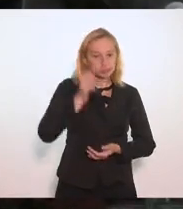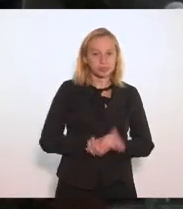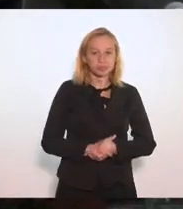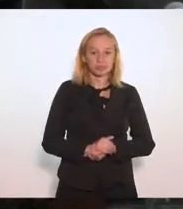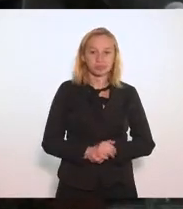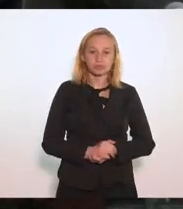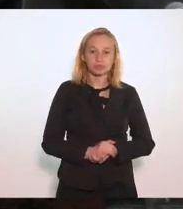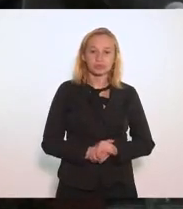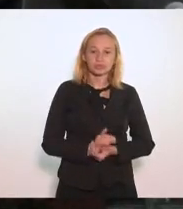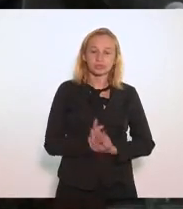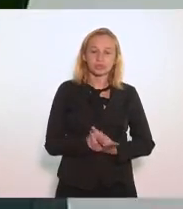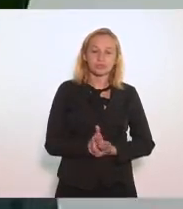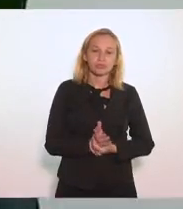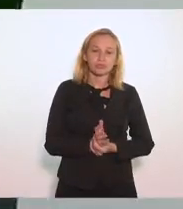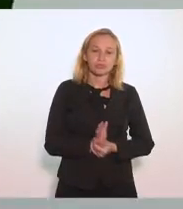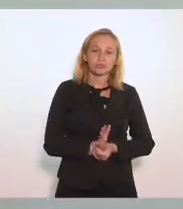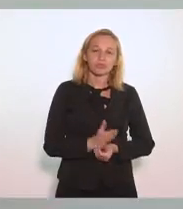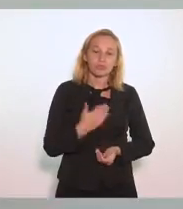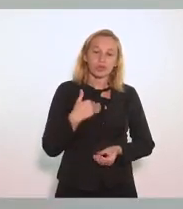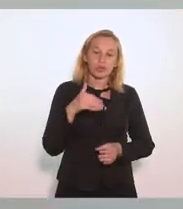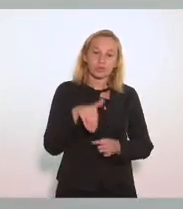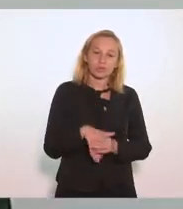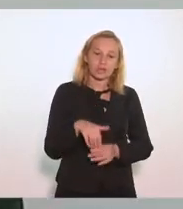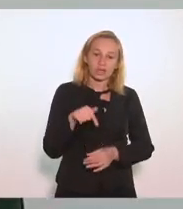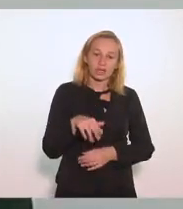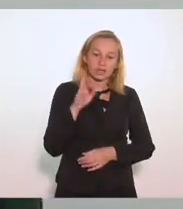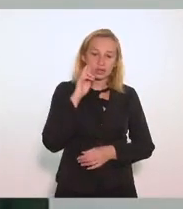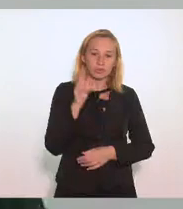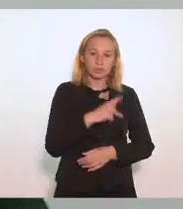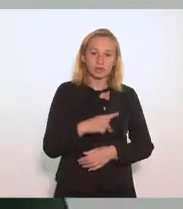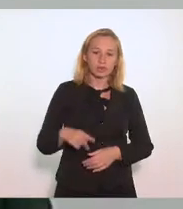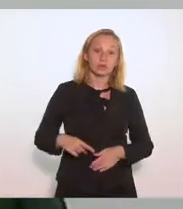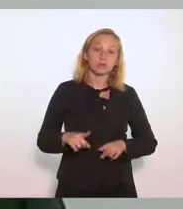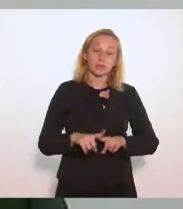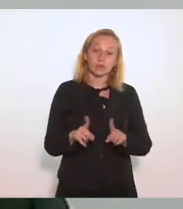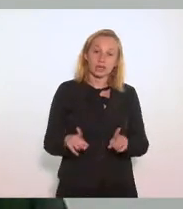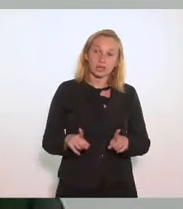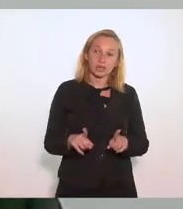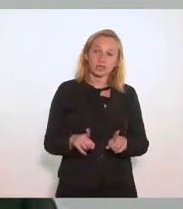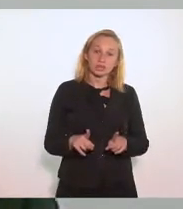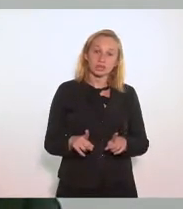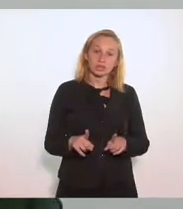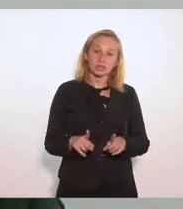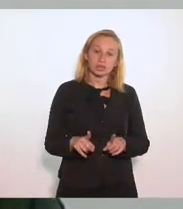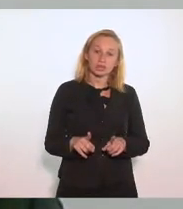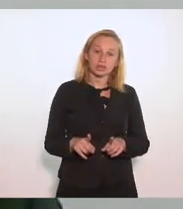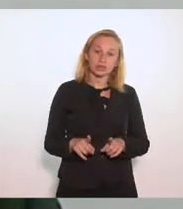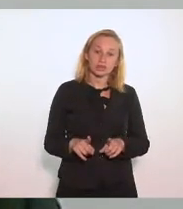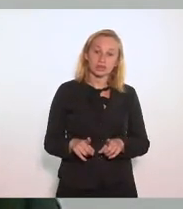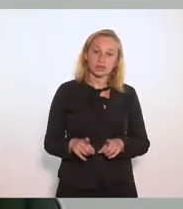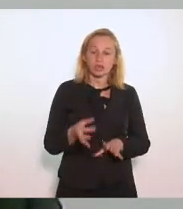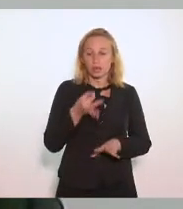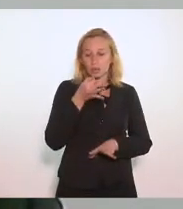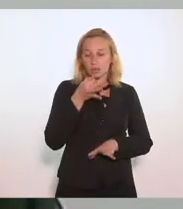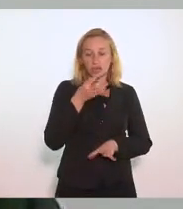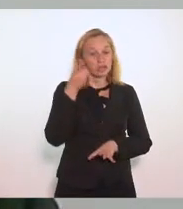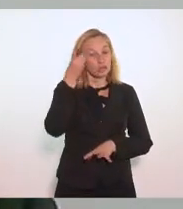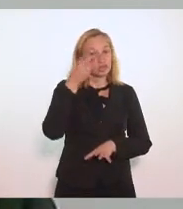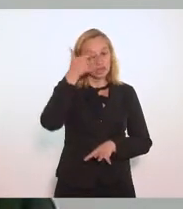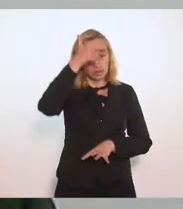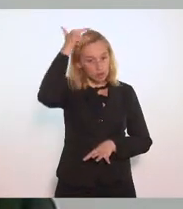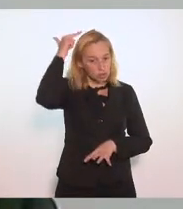Eu vou Eu fiz um voto Aqui presidente Mas a ponderação Do Deputado Luiz O